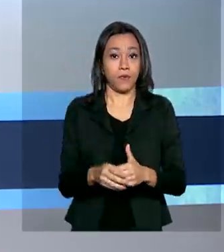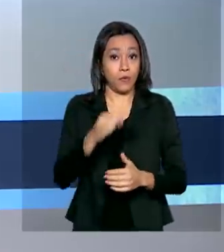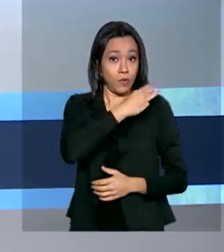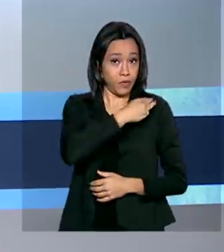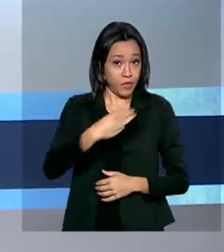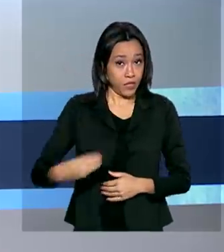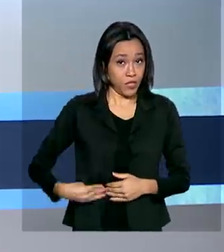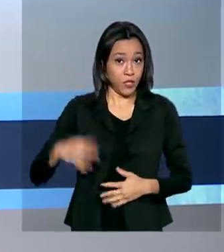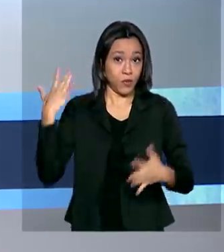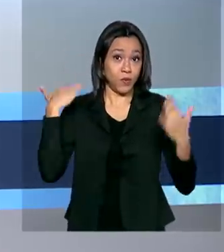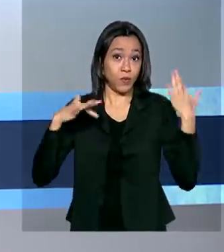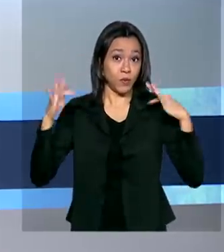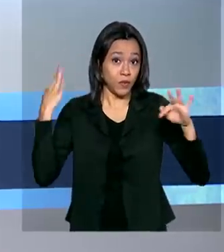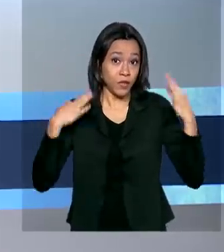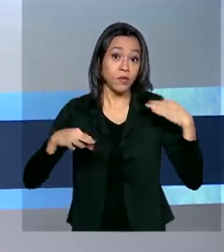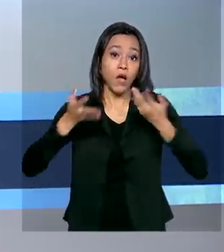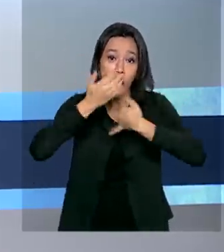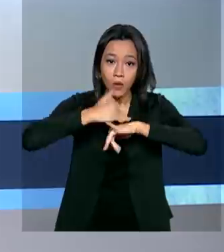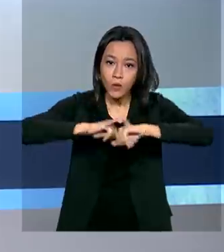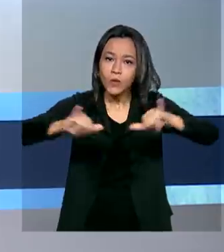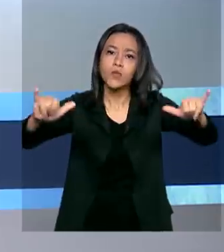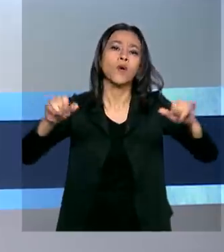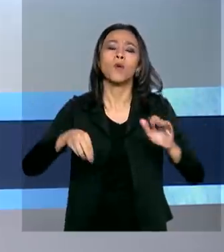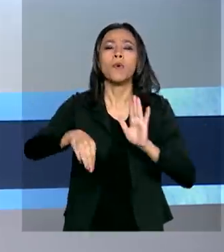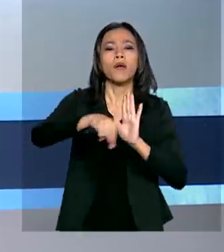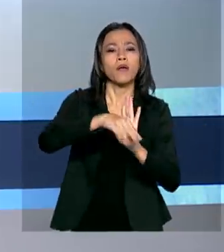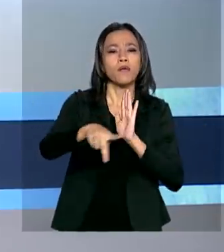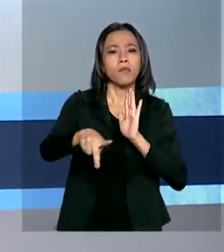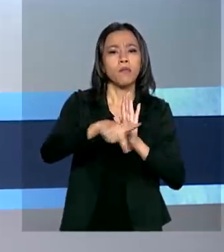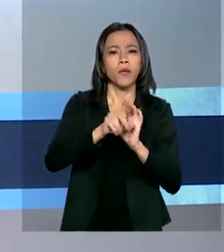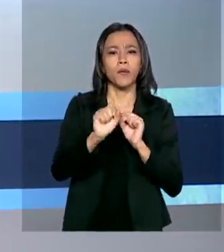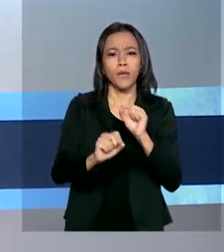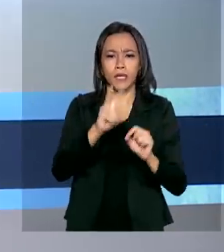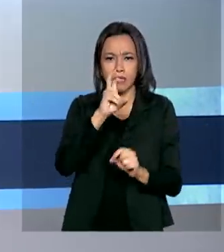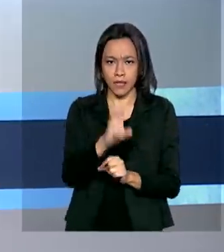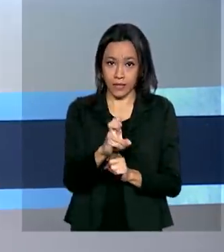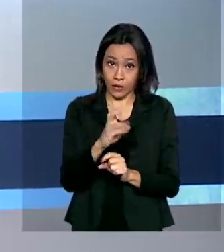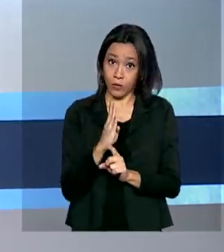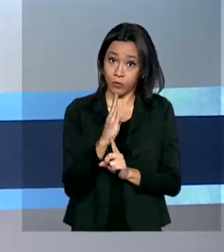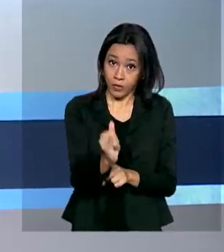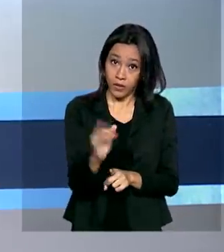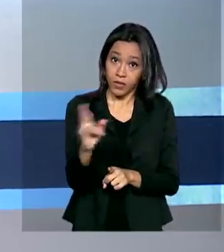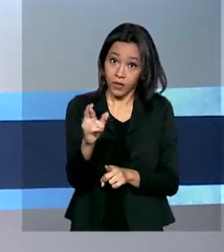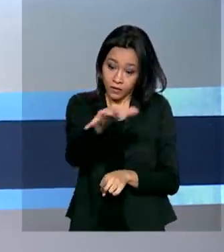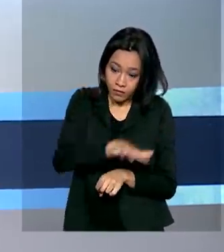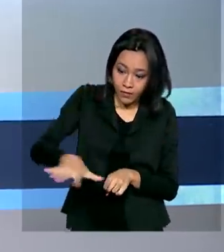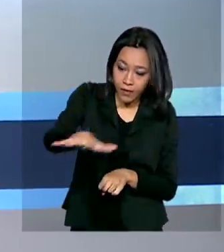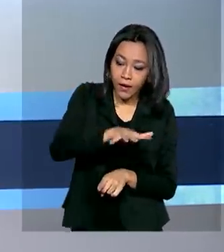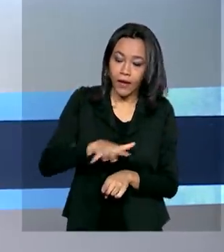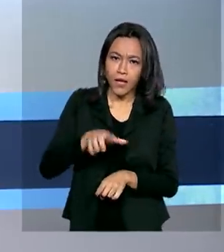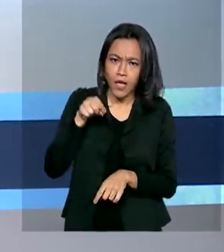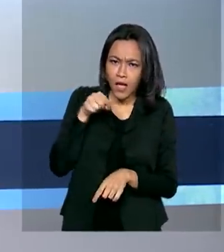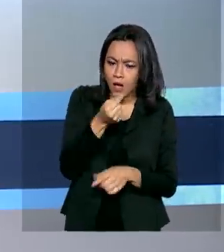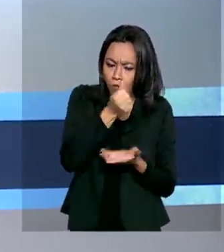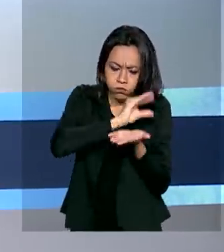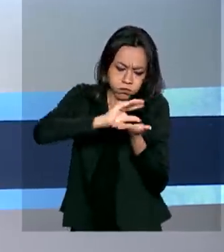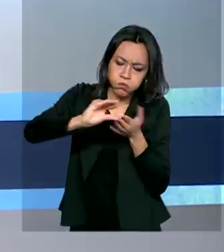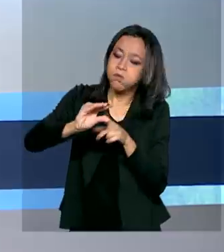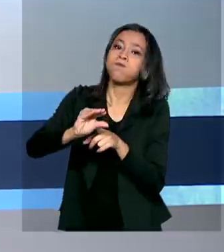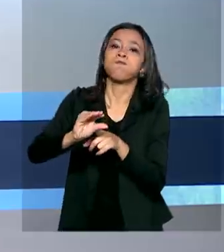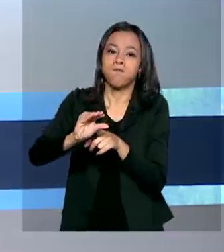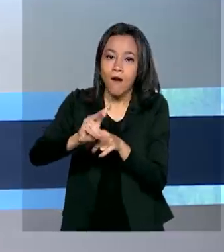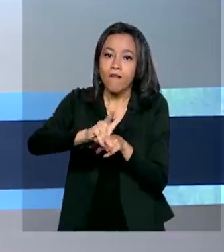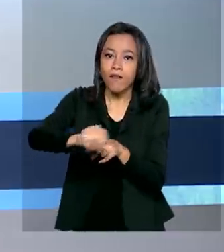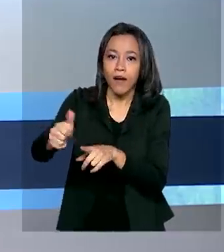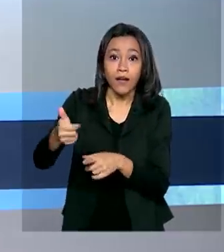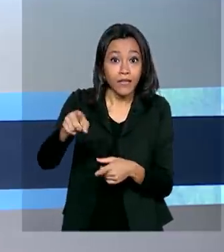Marcelo Álvaro Antônio, anunciou a publicação de uma medida provisória de 5 bilhões de reais para o setor. Os recursos vão atender aos que